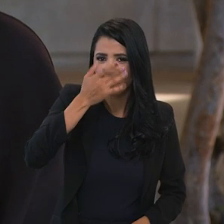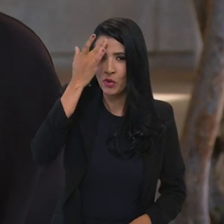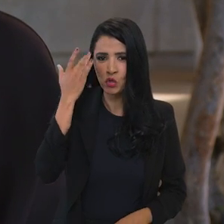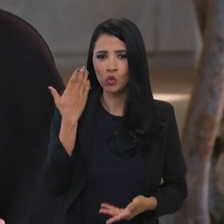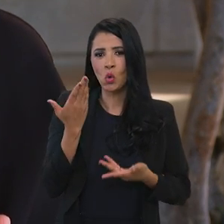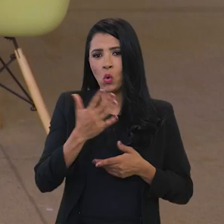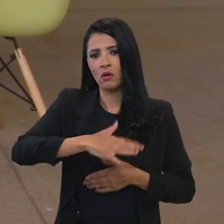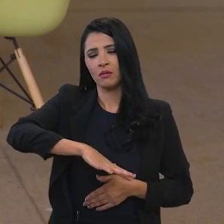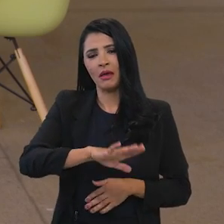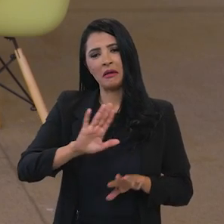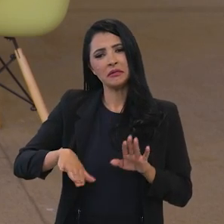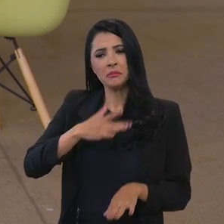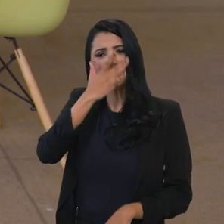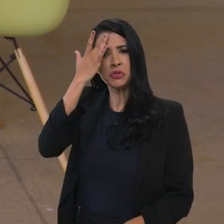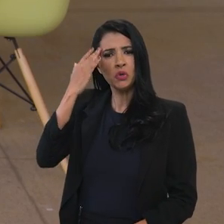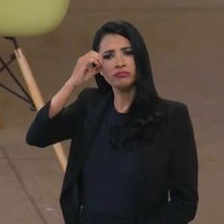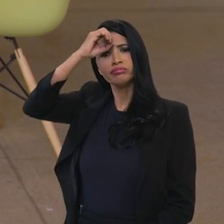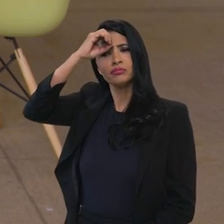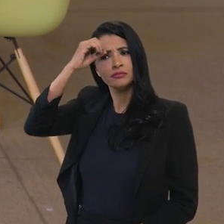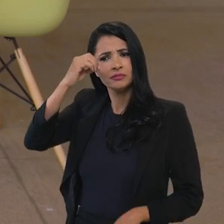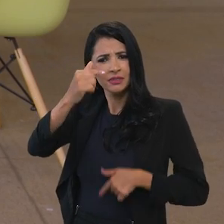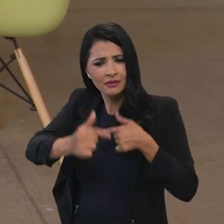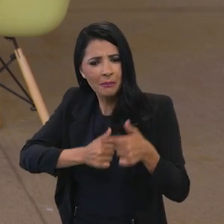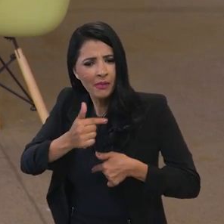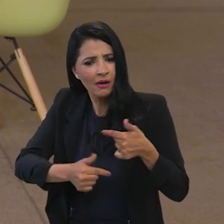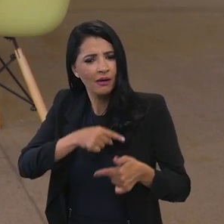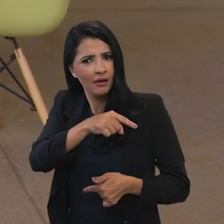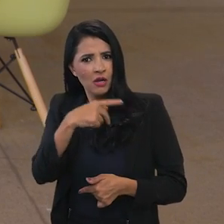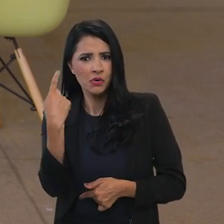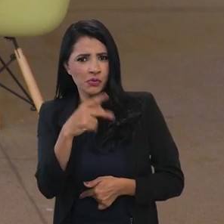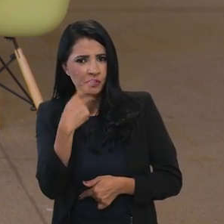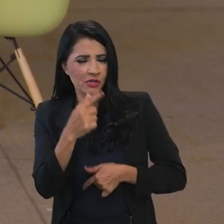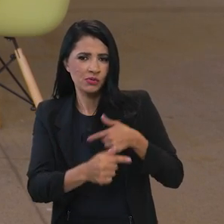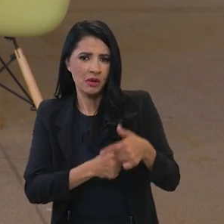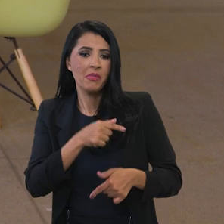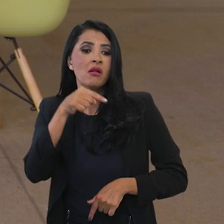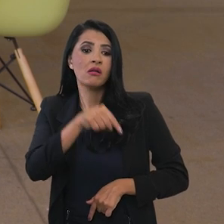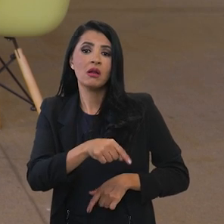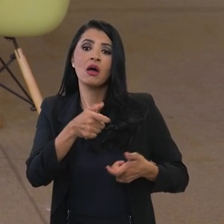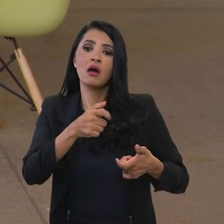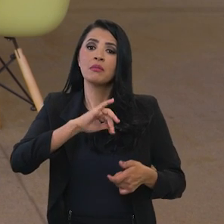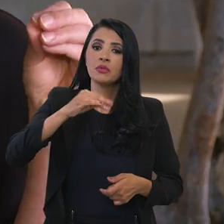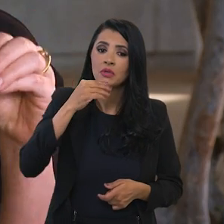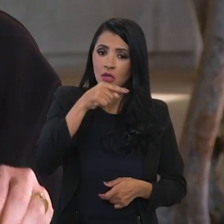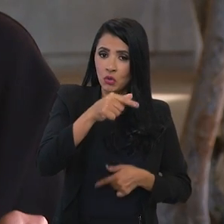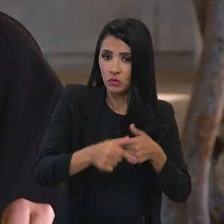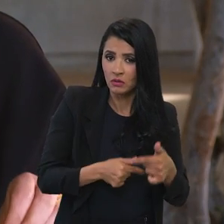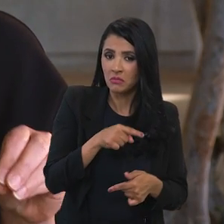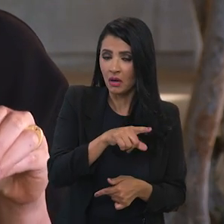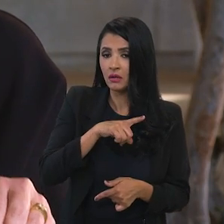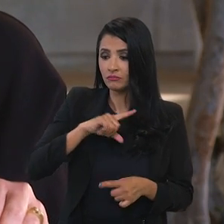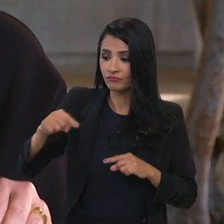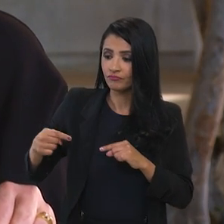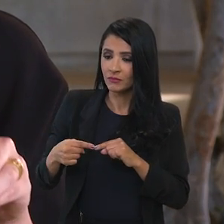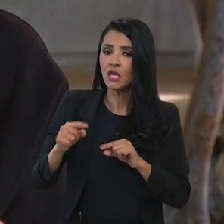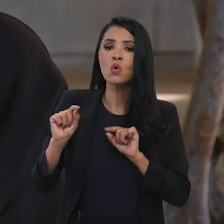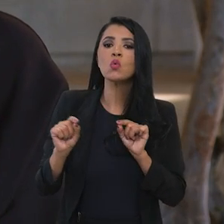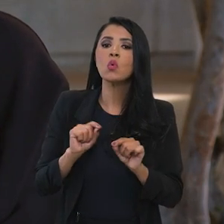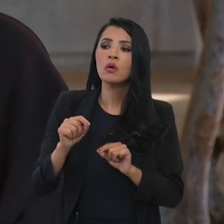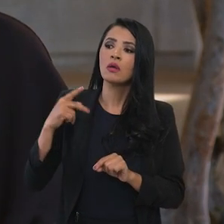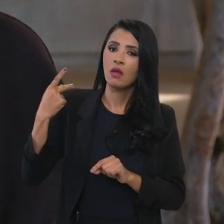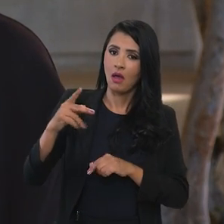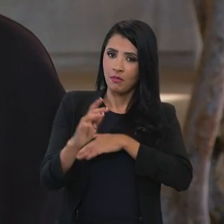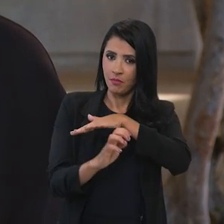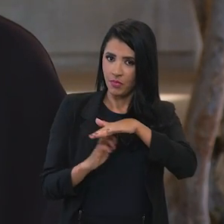que trabalham de que o seu posto de trabalho essa oportunidade de emprego está associada ao fato de que a empresa em que ela atua